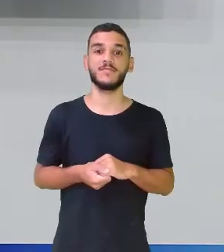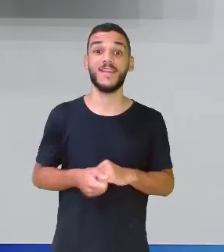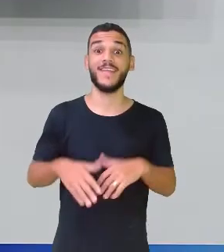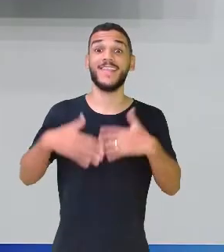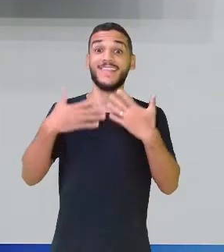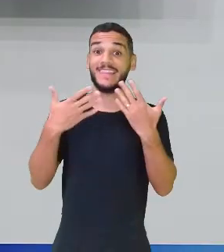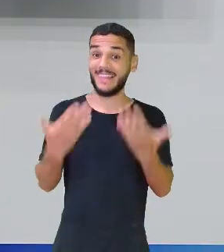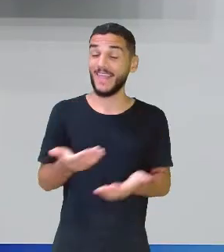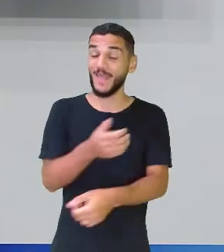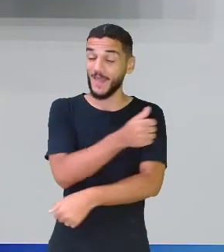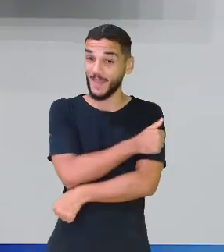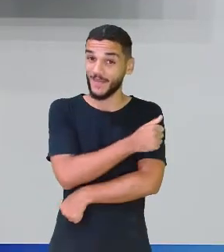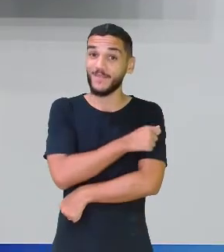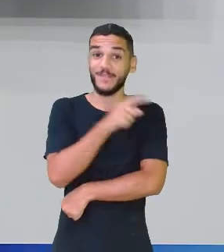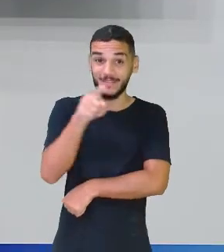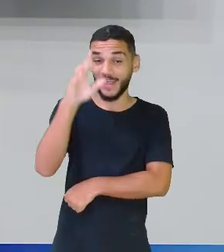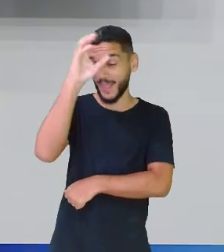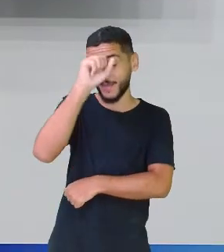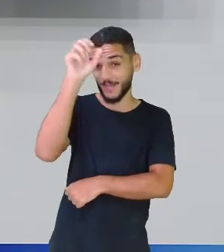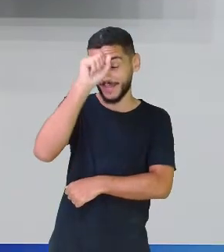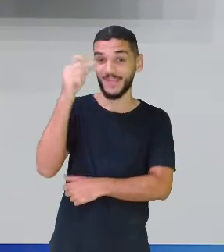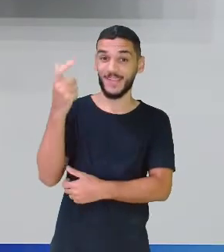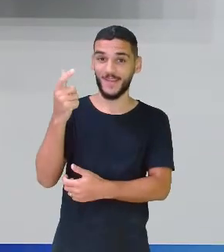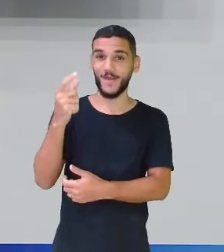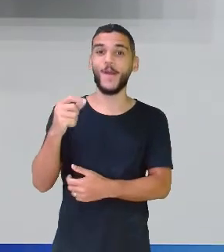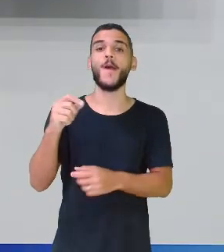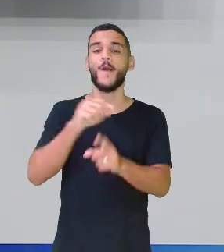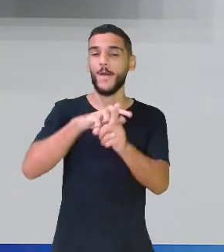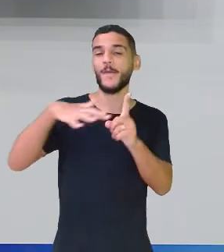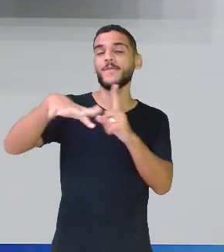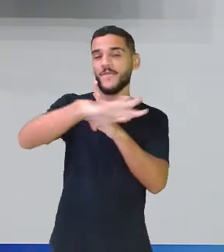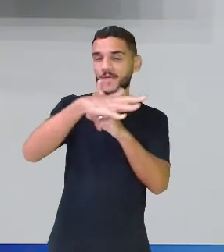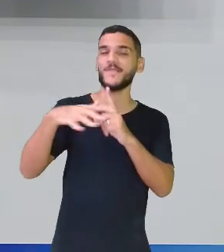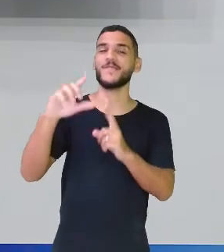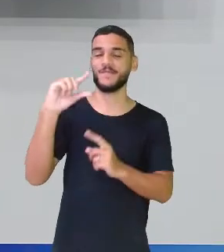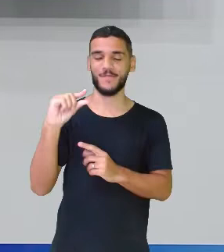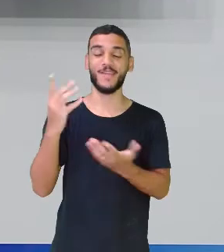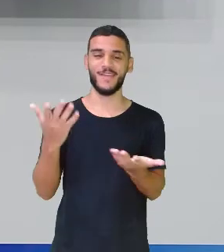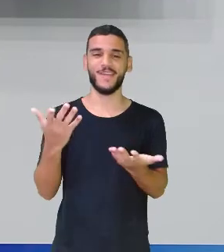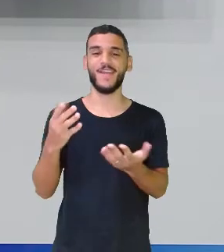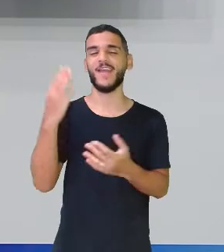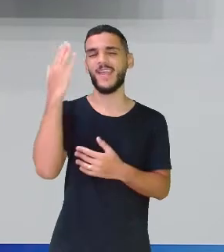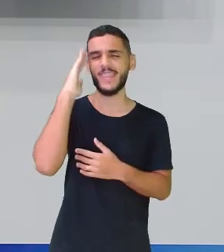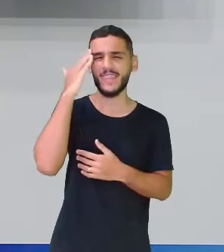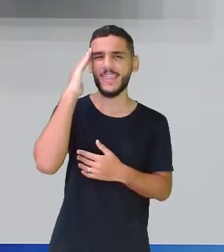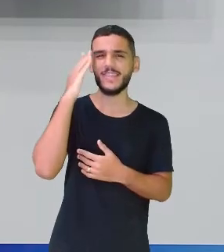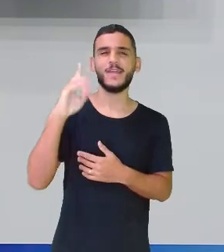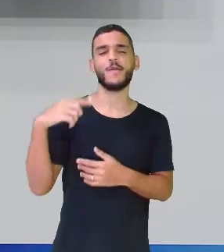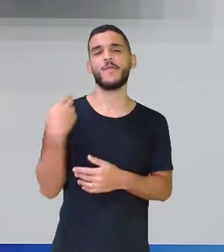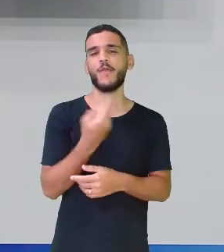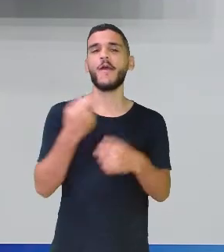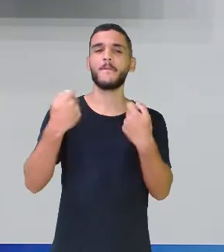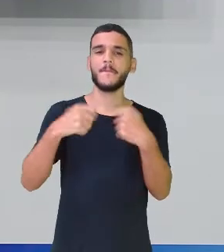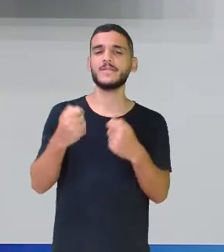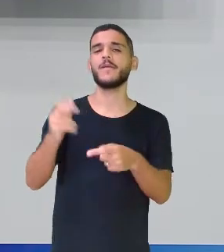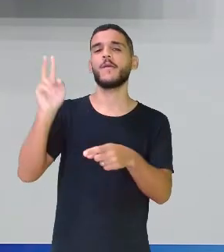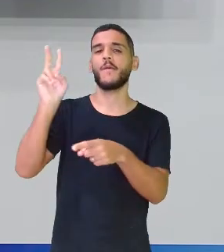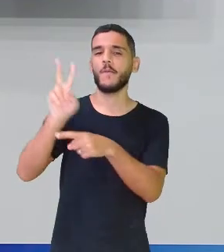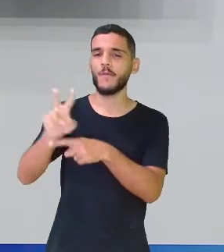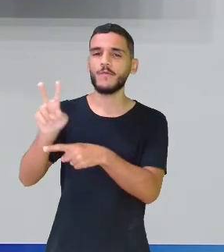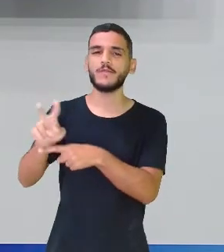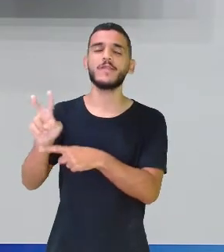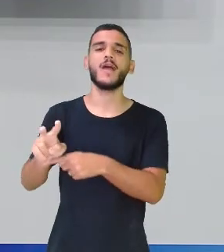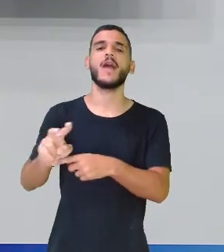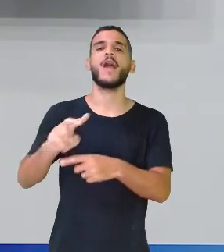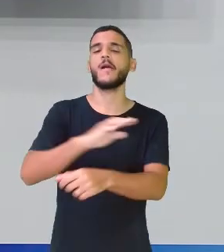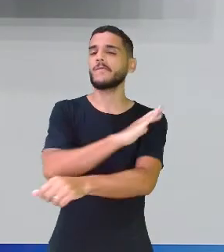Então, estudantes, aprenderam um pouquinho mais sobre o nosso meio ambiente? Entenderam um pouquinho que a gente tem que preservar cada vez mais a nossa mata